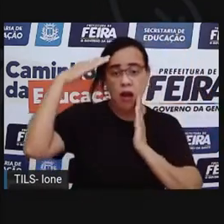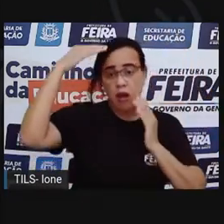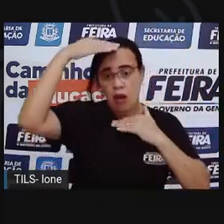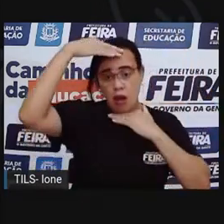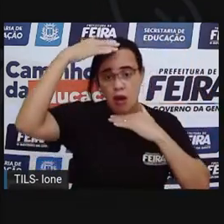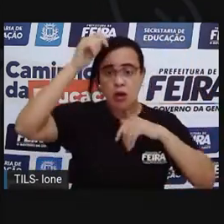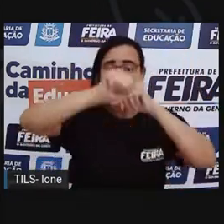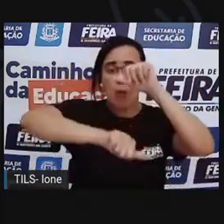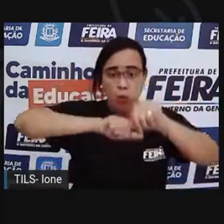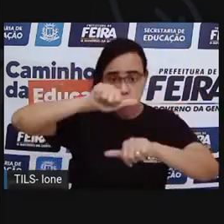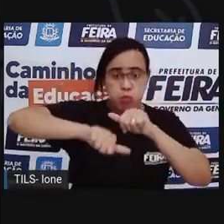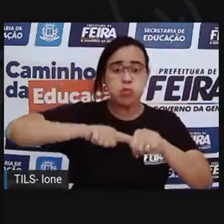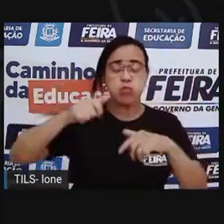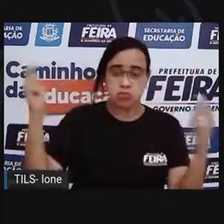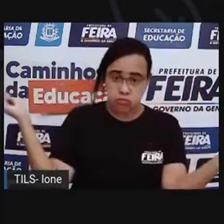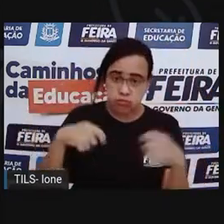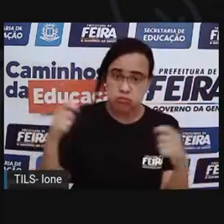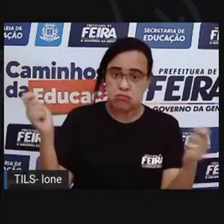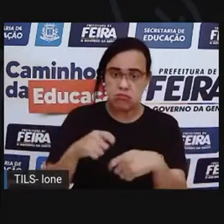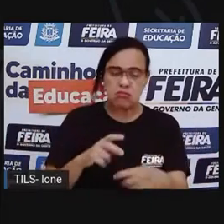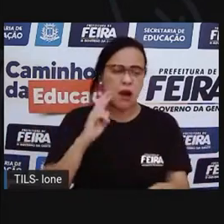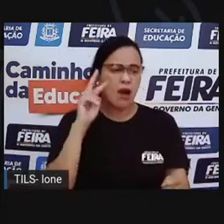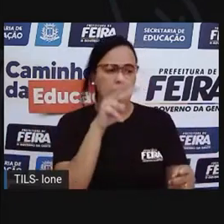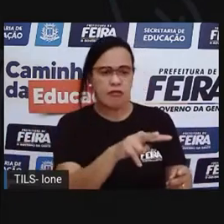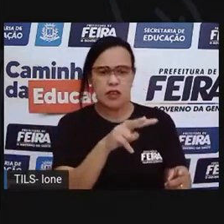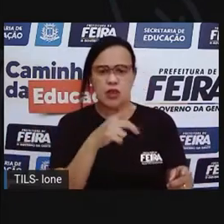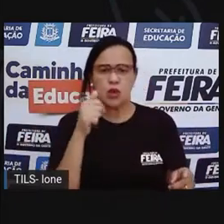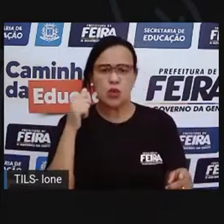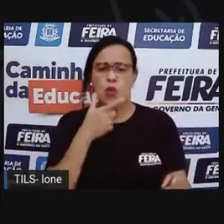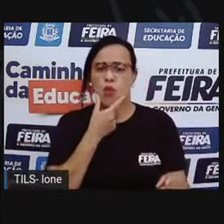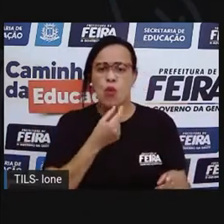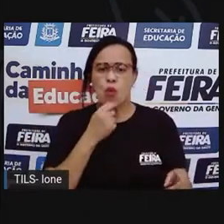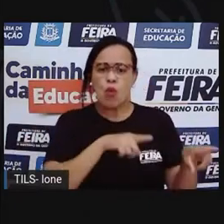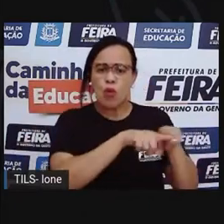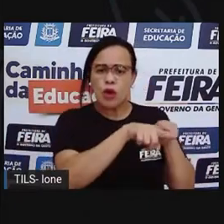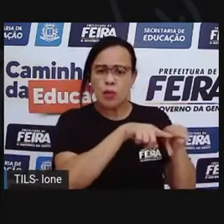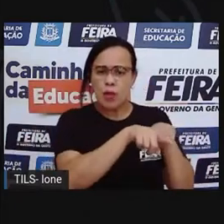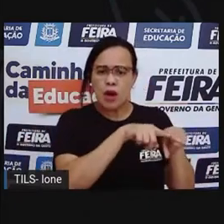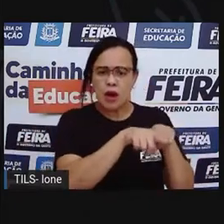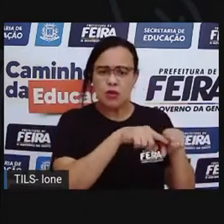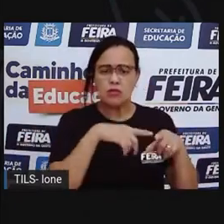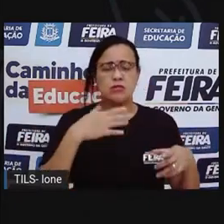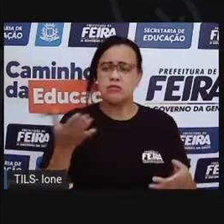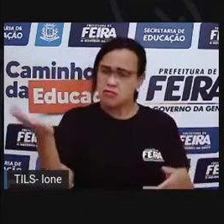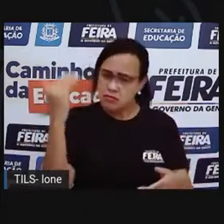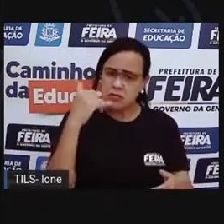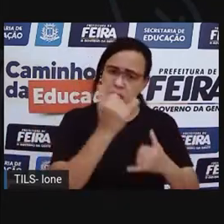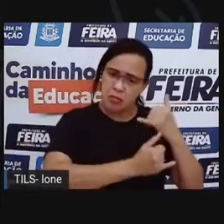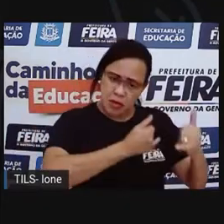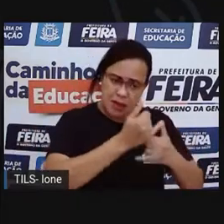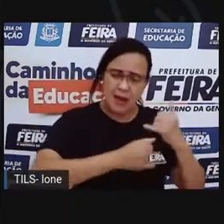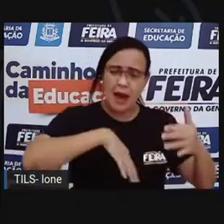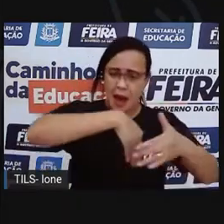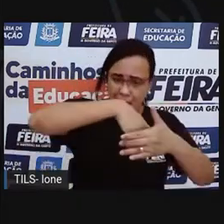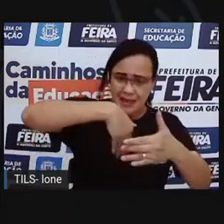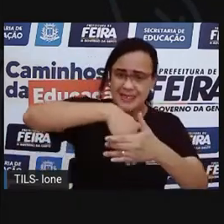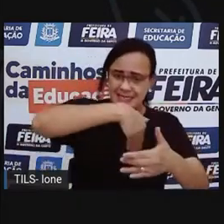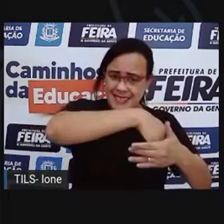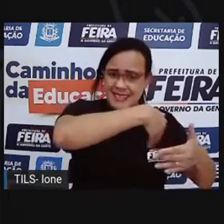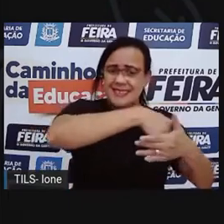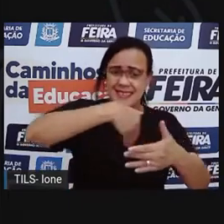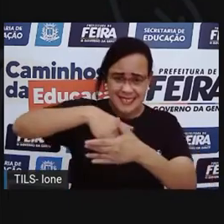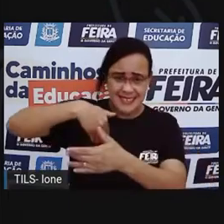avistou seu irmão João. Vamos brincar de bola, João. O garoto, em um pulo,